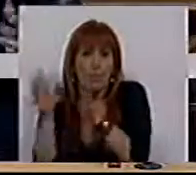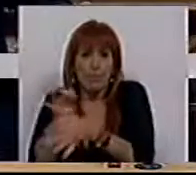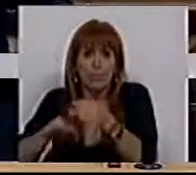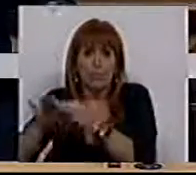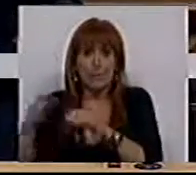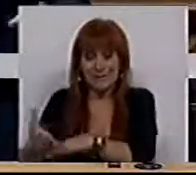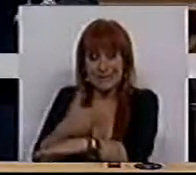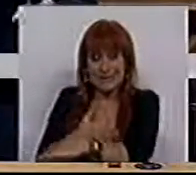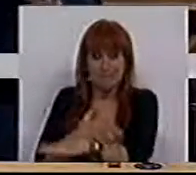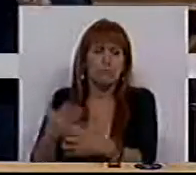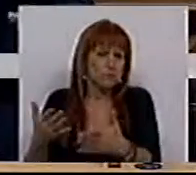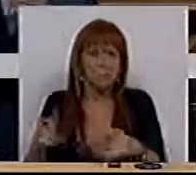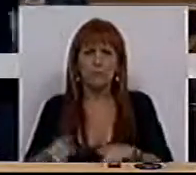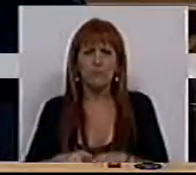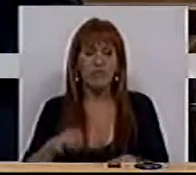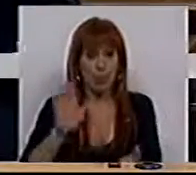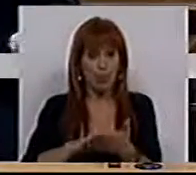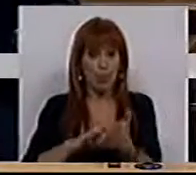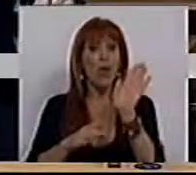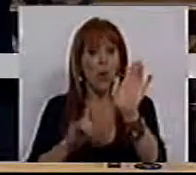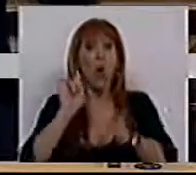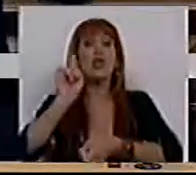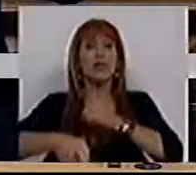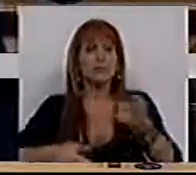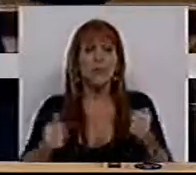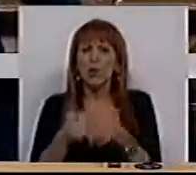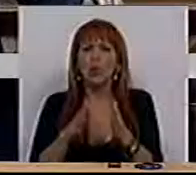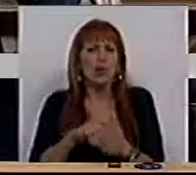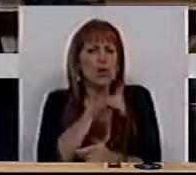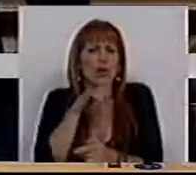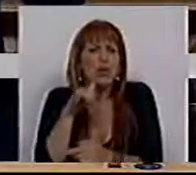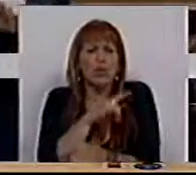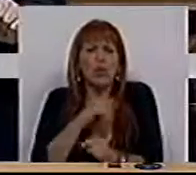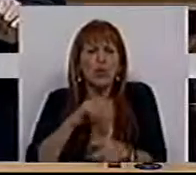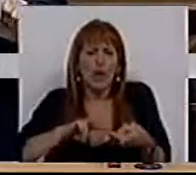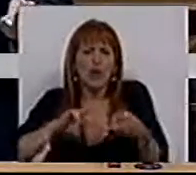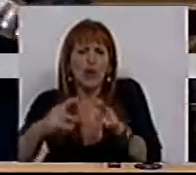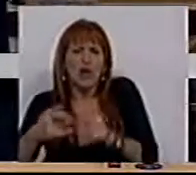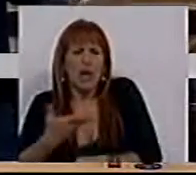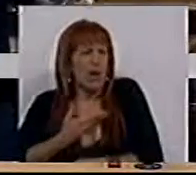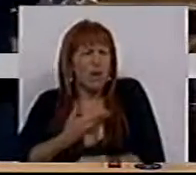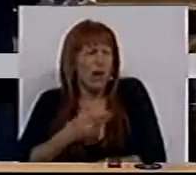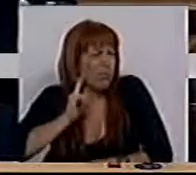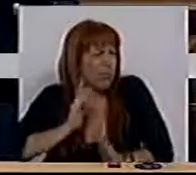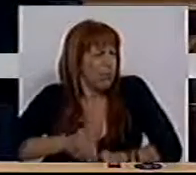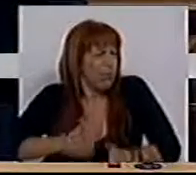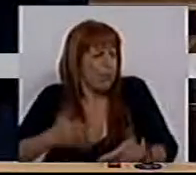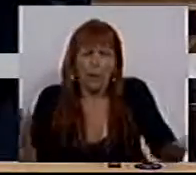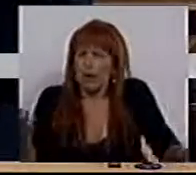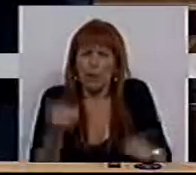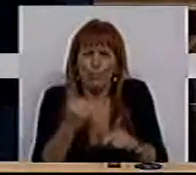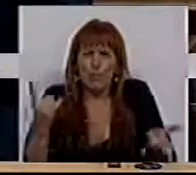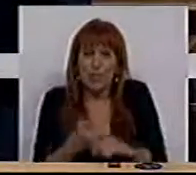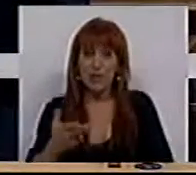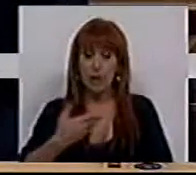de ajustamento anteriormente. Ora, provou-se aí então que todos os sacrifícios para corrigir a dívida não valeram de facto a pena,